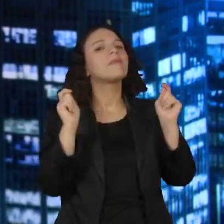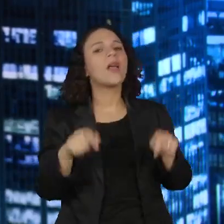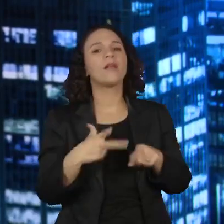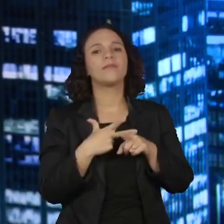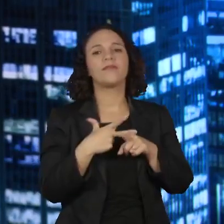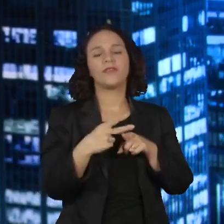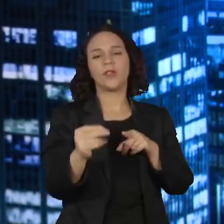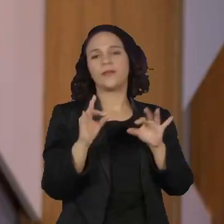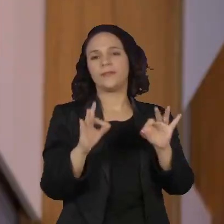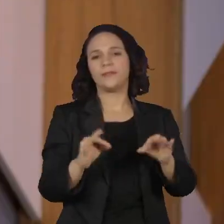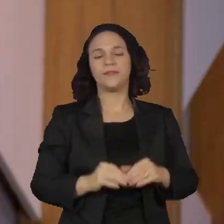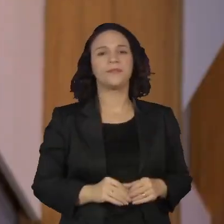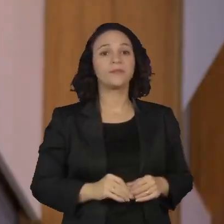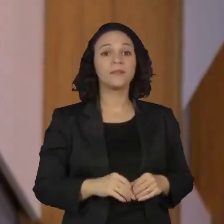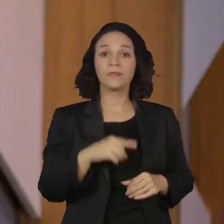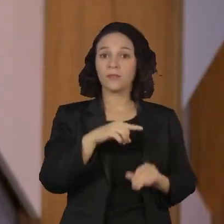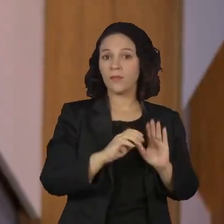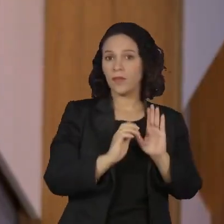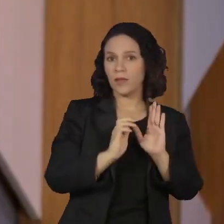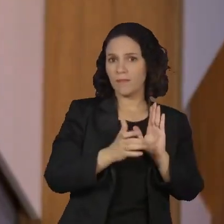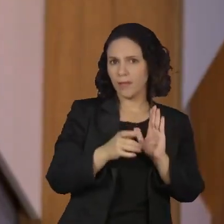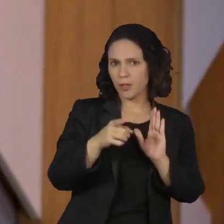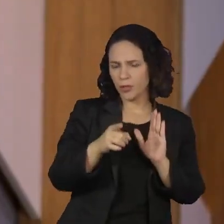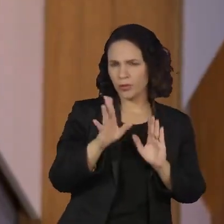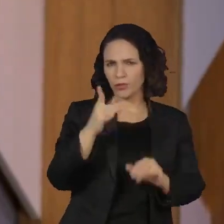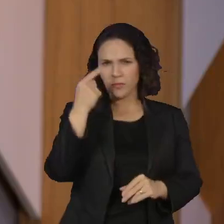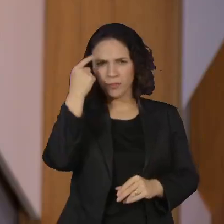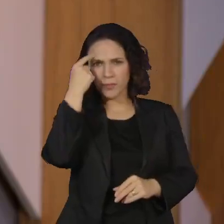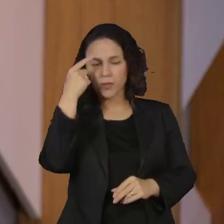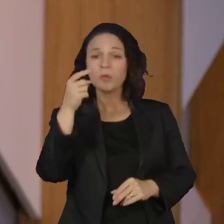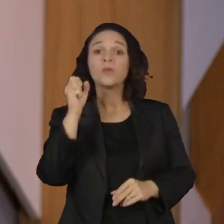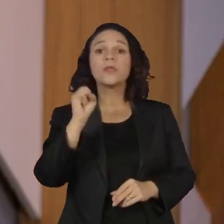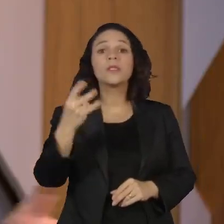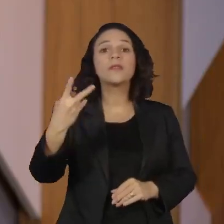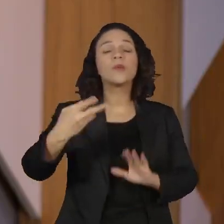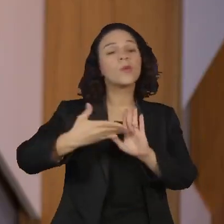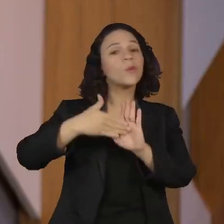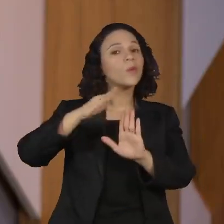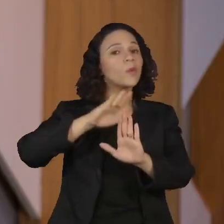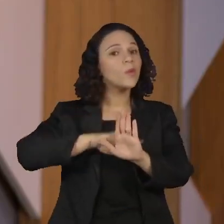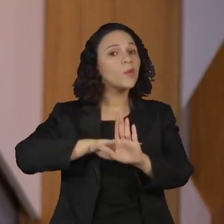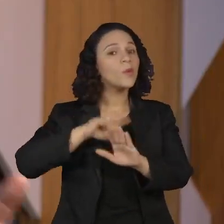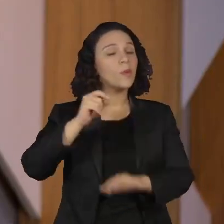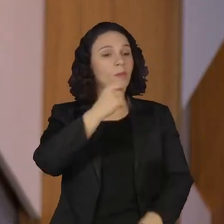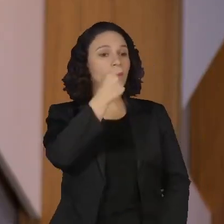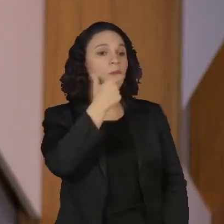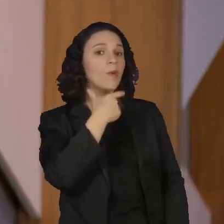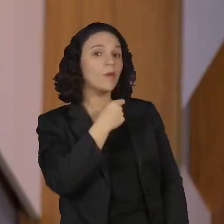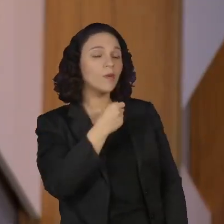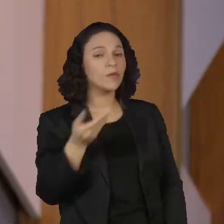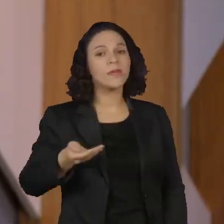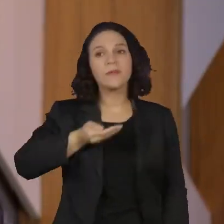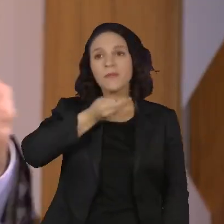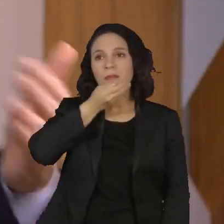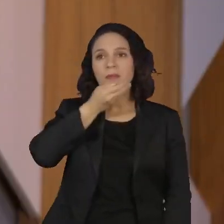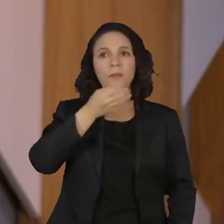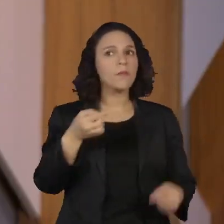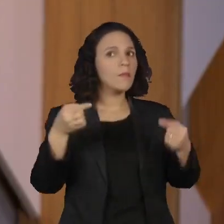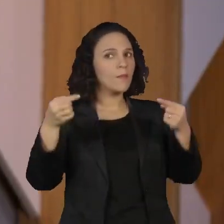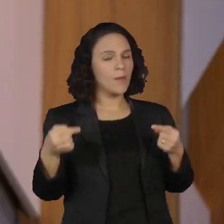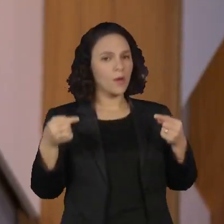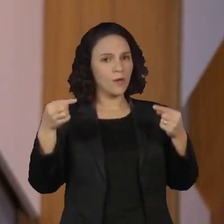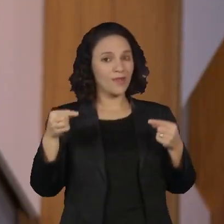eleição. O partido trabalha com a possibilidade de, num eventual segundo turno, entre Boulos e Marçal, o